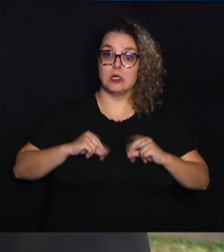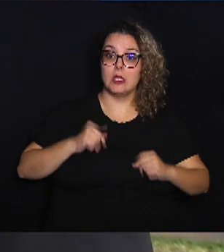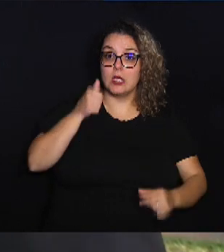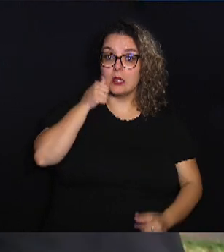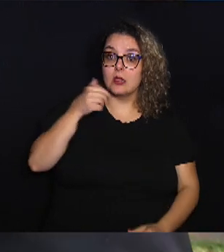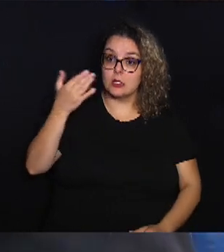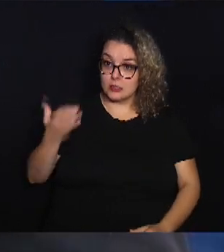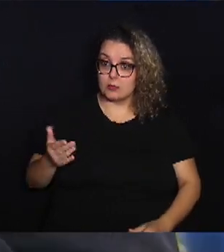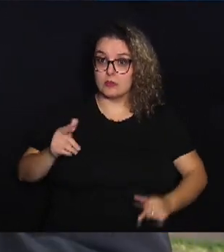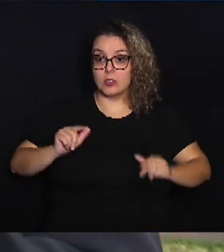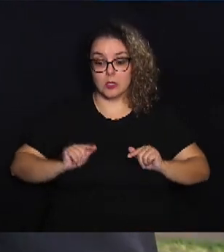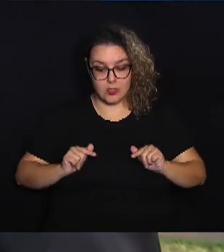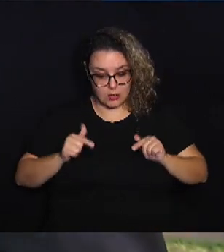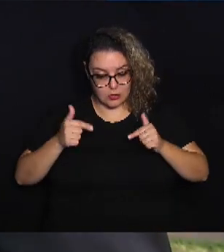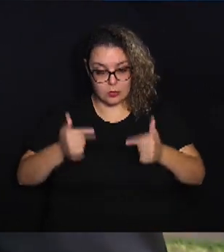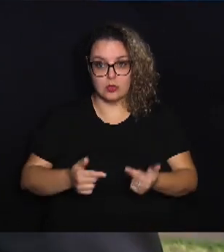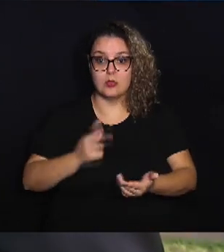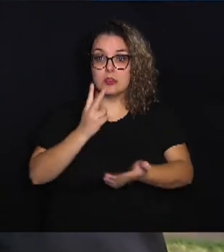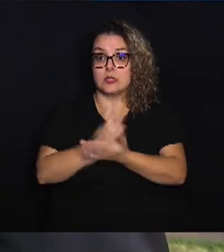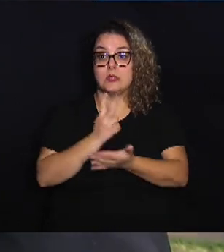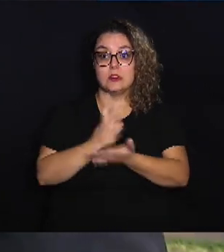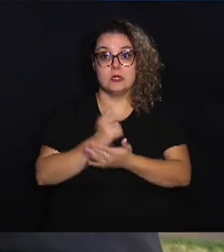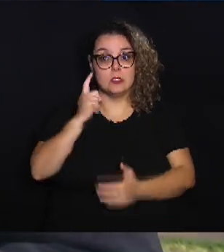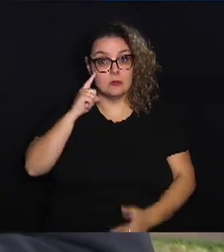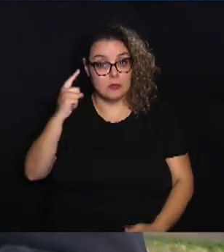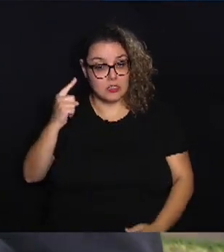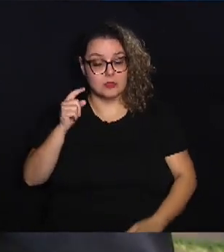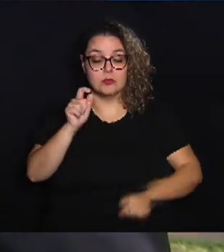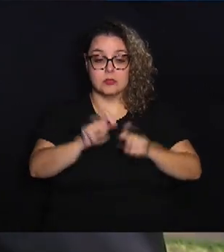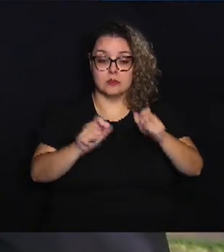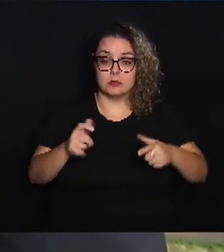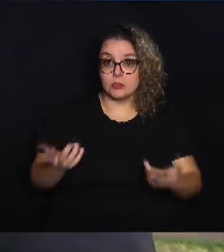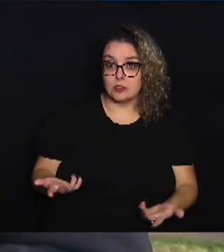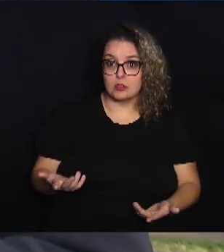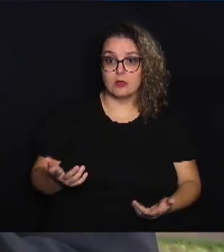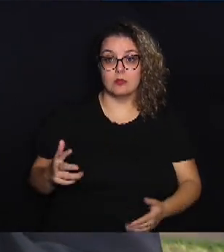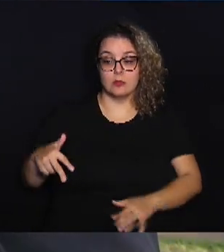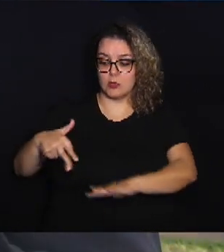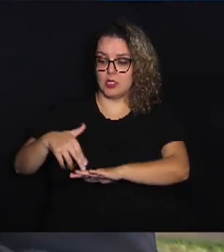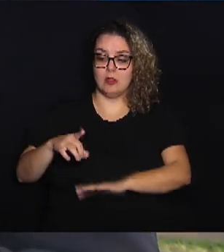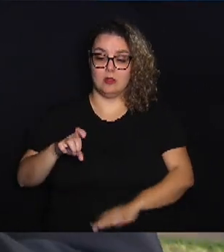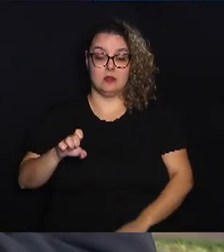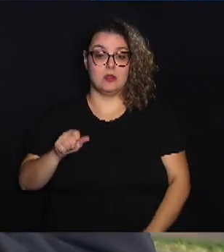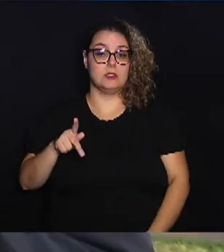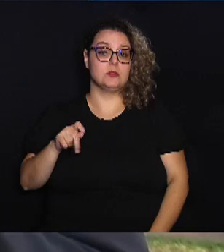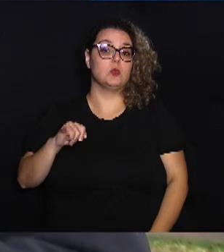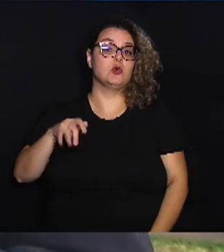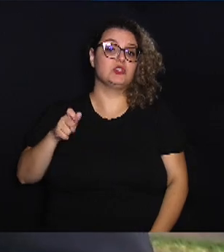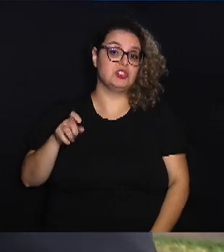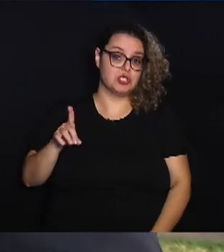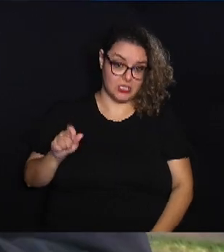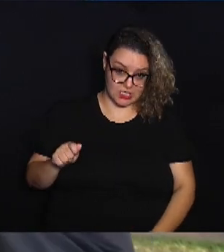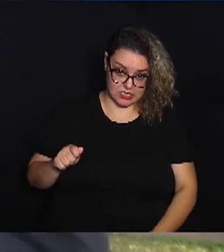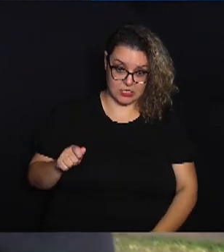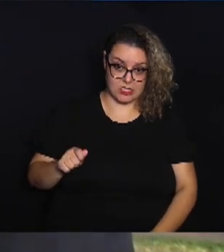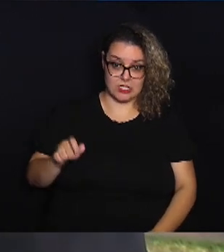do que essa mulher que lutou, que sempre pensou nos outros, uma mulher despojada, a